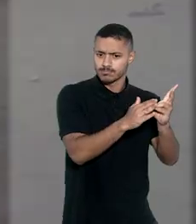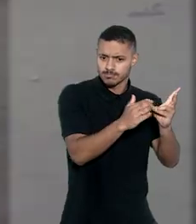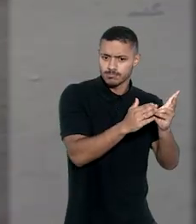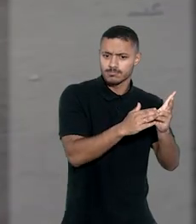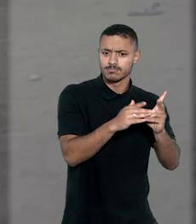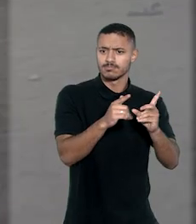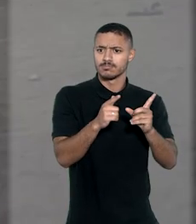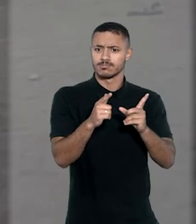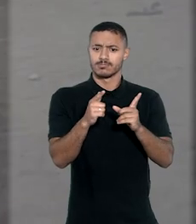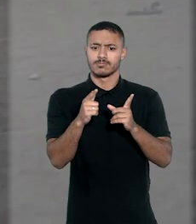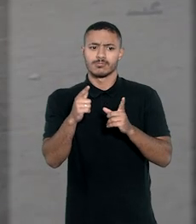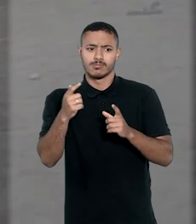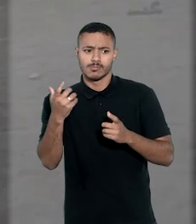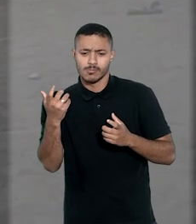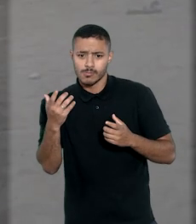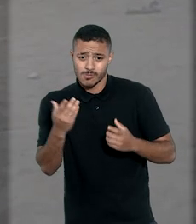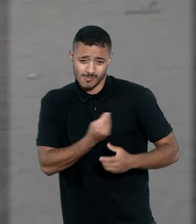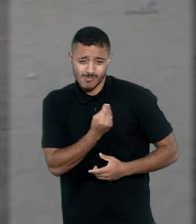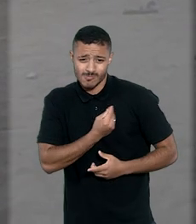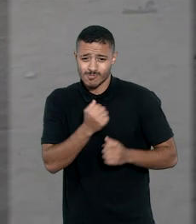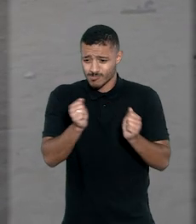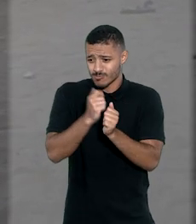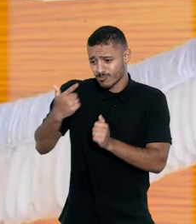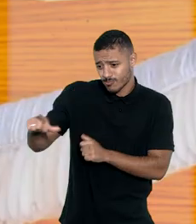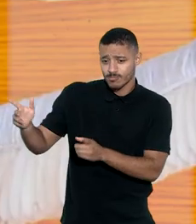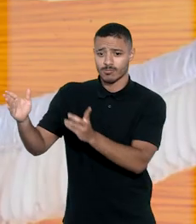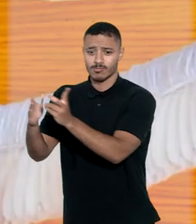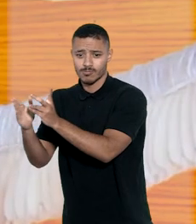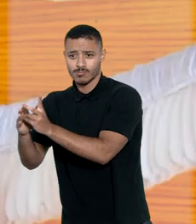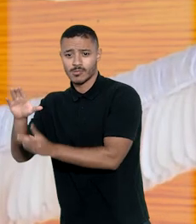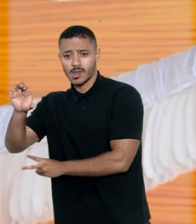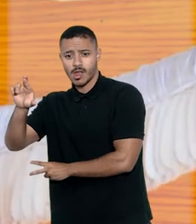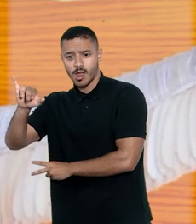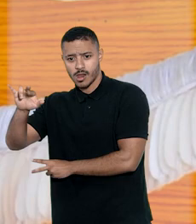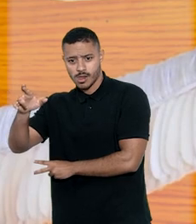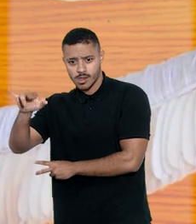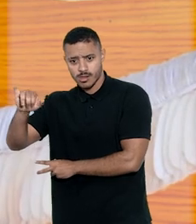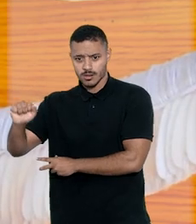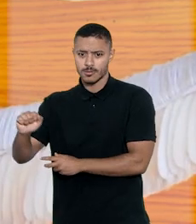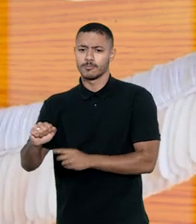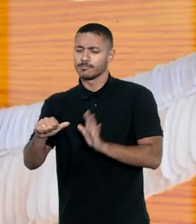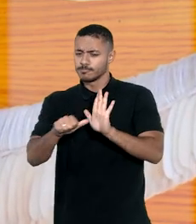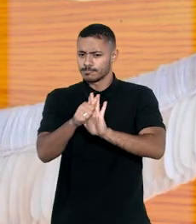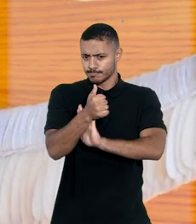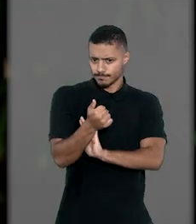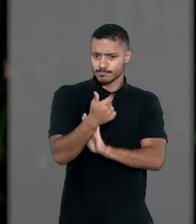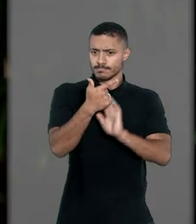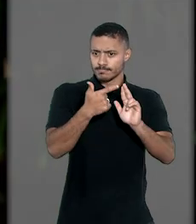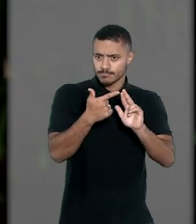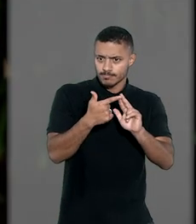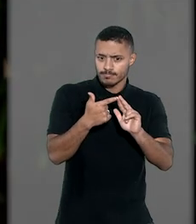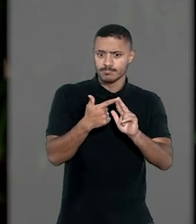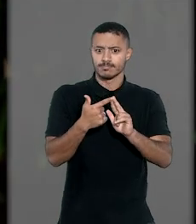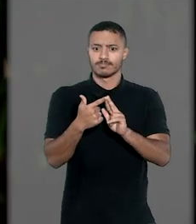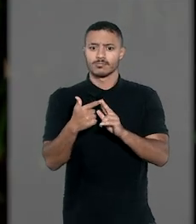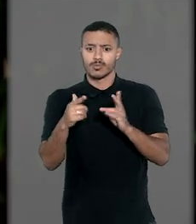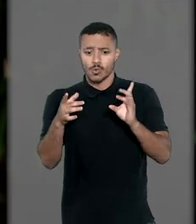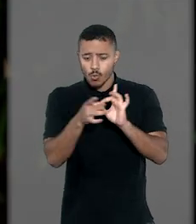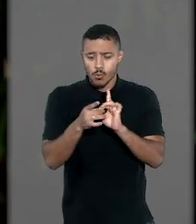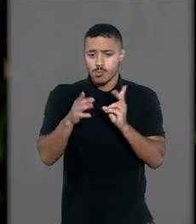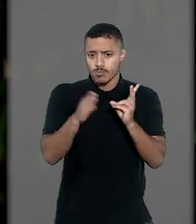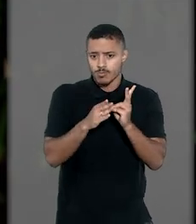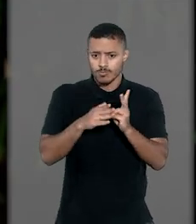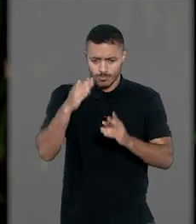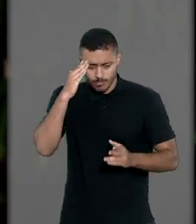em benefício do grupo indígena diante da impossibilidade de convivência pacífica com os índios da etnia Cariri-Chocó. Em primeiro e segundo grau,